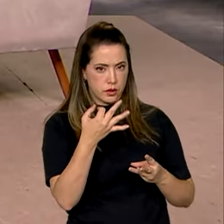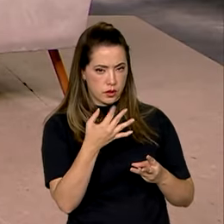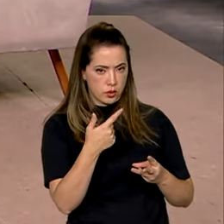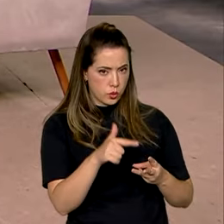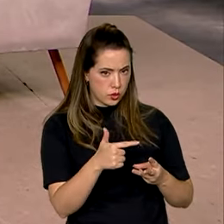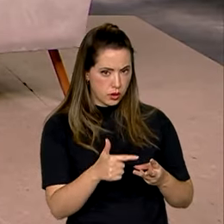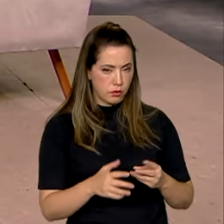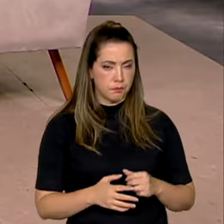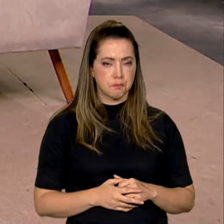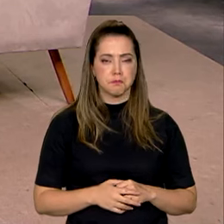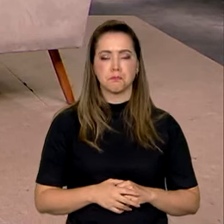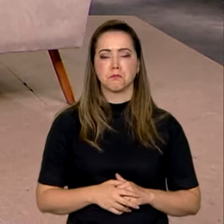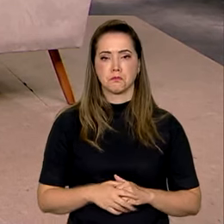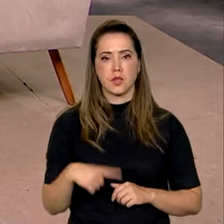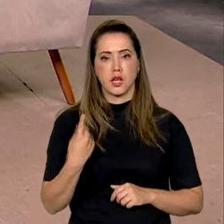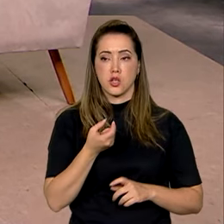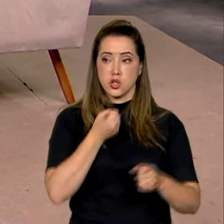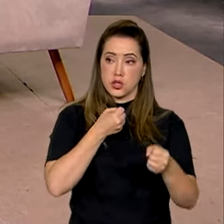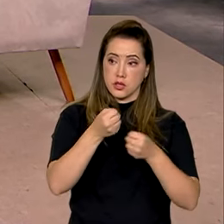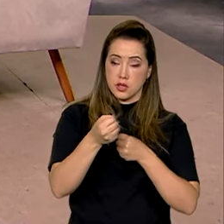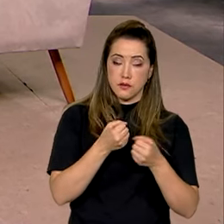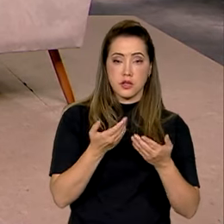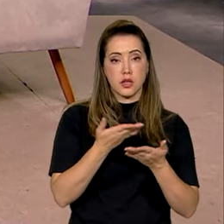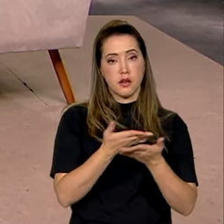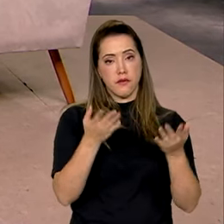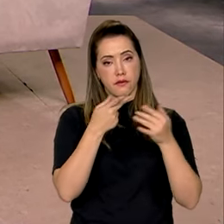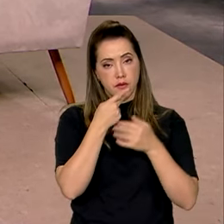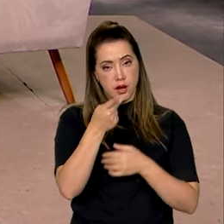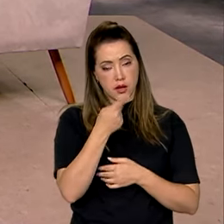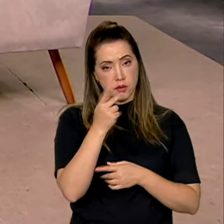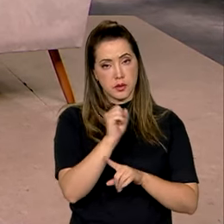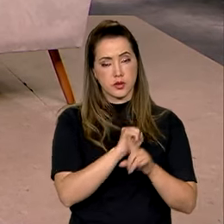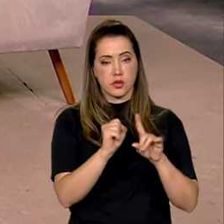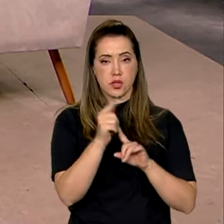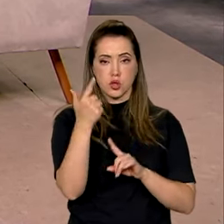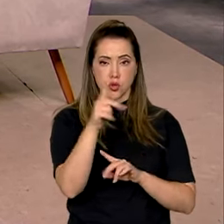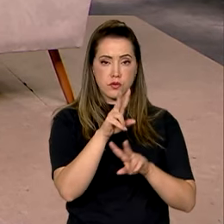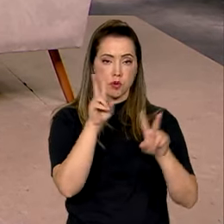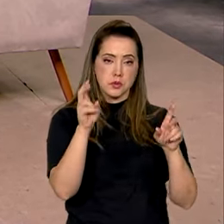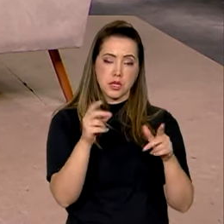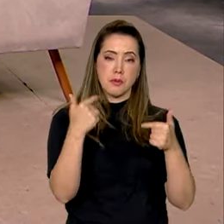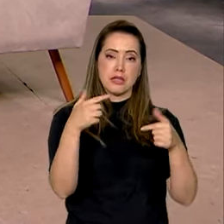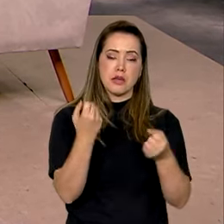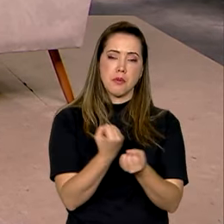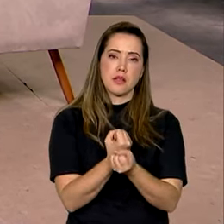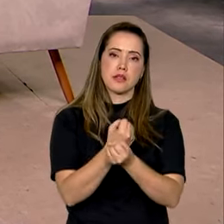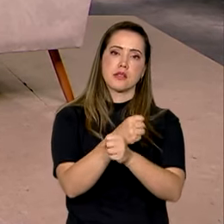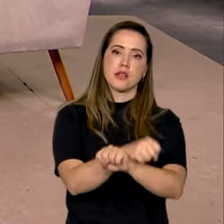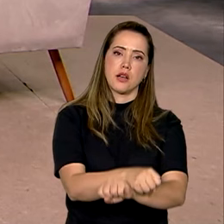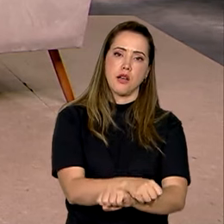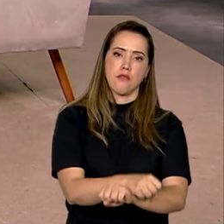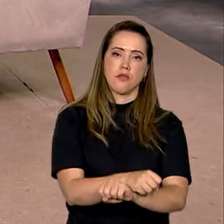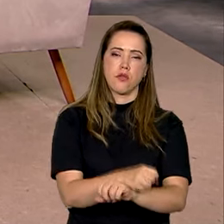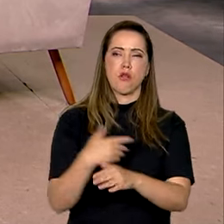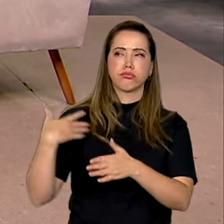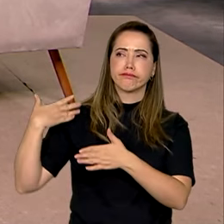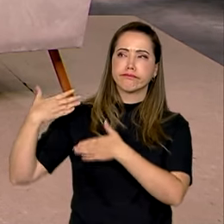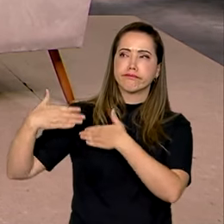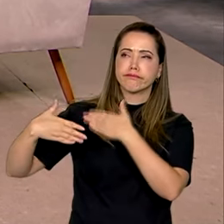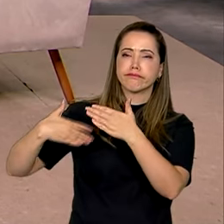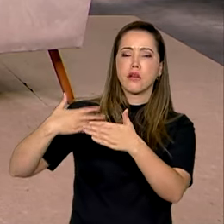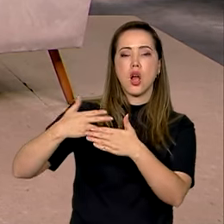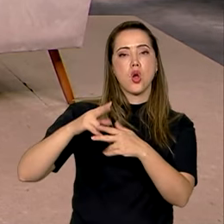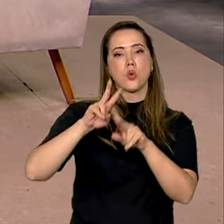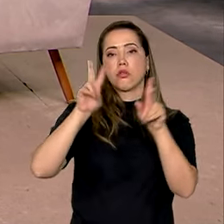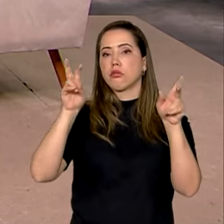numa entrevista, falando com a sociedade, mais uma vez, sobre o trabalho escravo. E nos últimos anos nunca se falou tanto de trabalho escravo. O trabalho